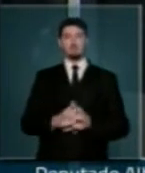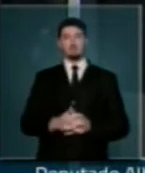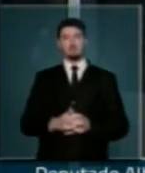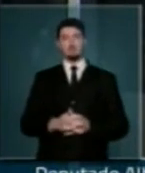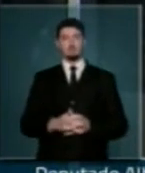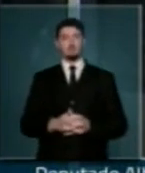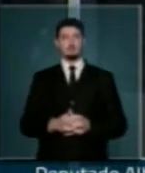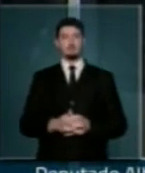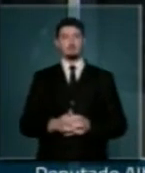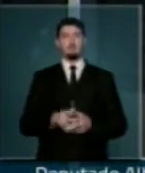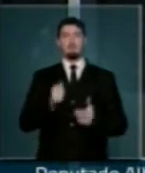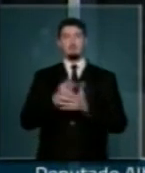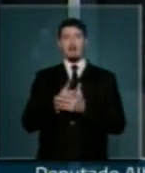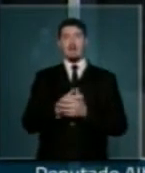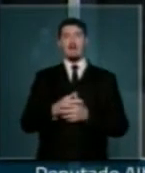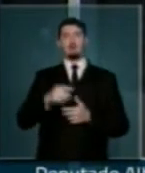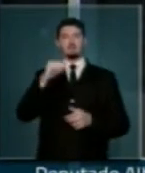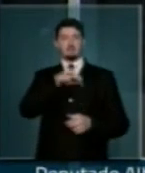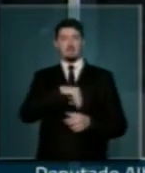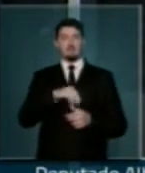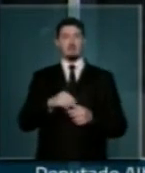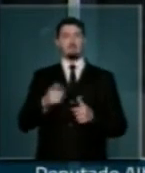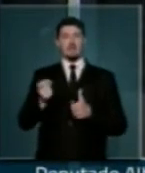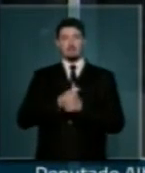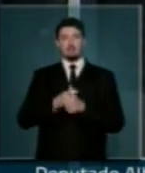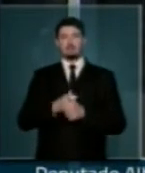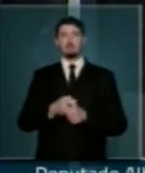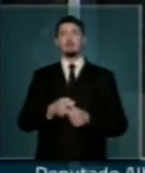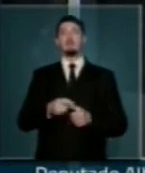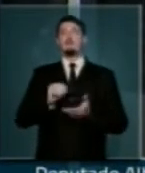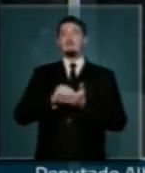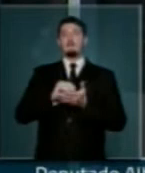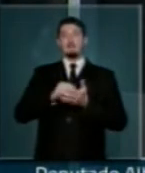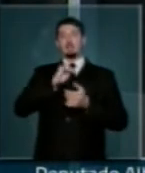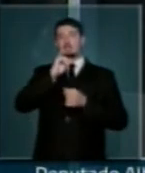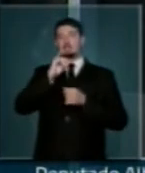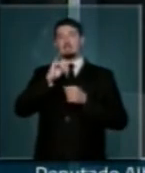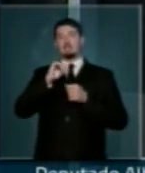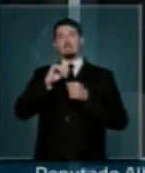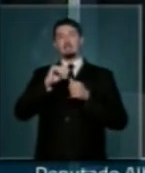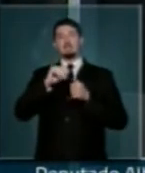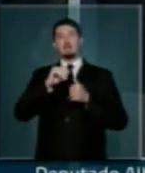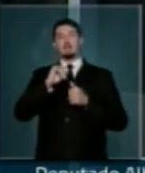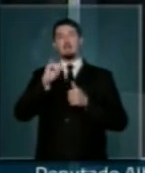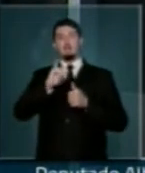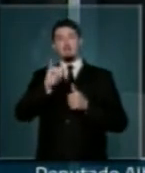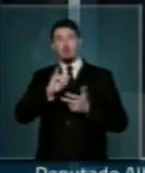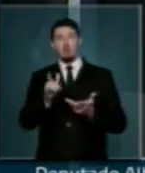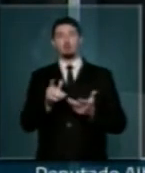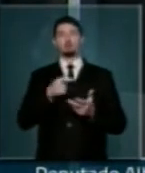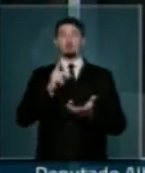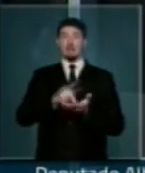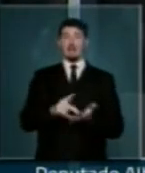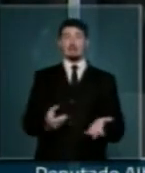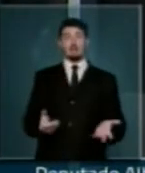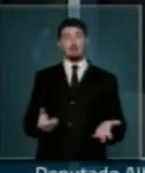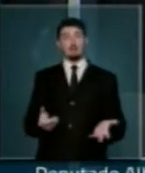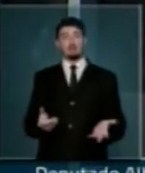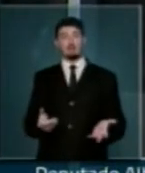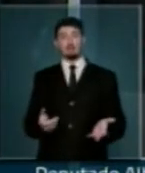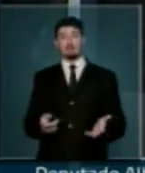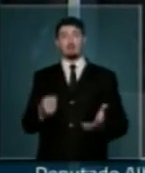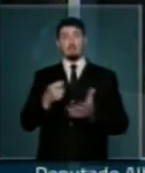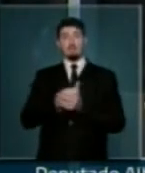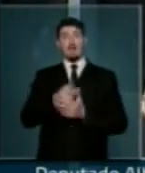Sabe que paga a conta? Da sonegação e da informalidade. Então, na realidade, ele banca